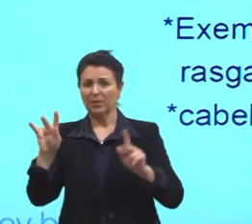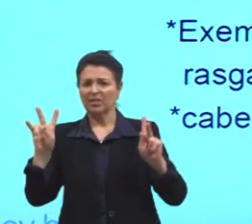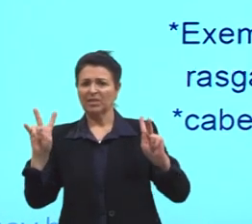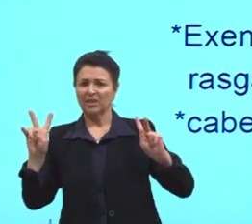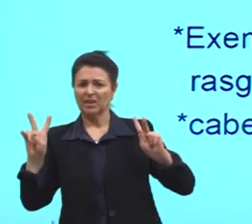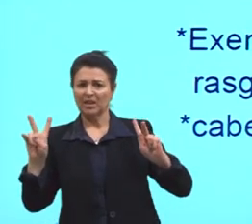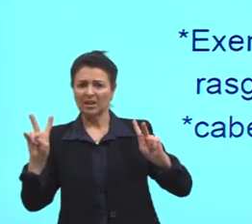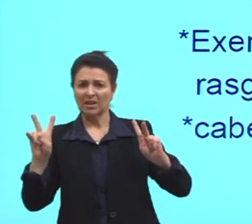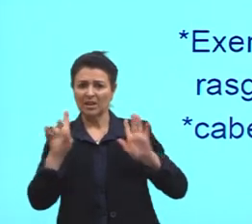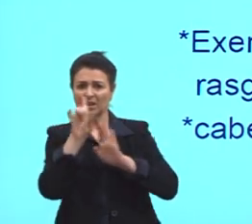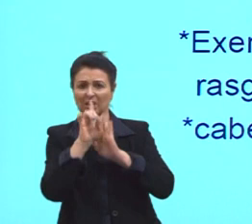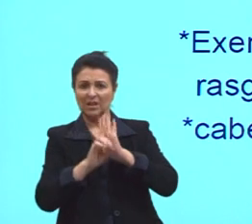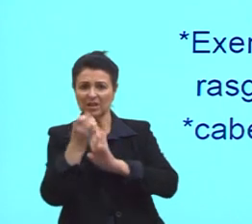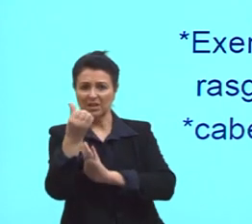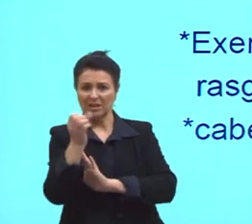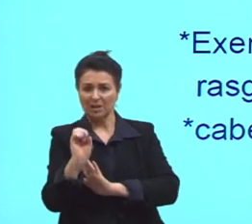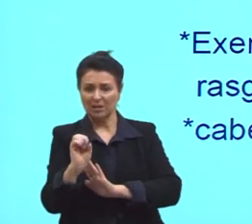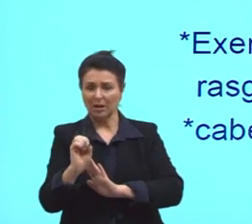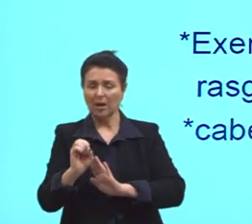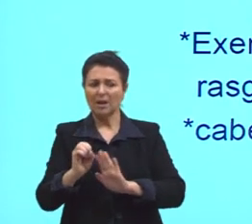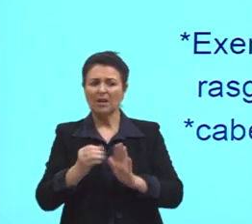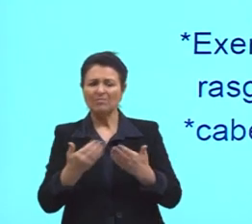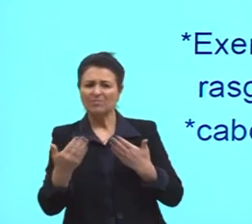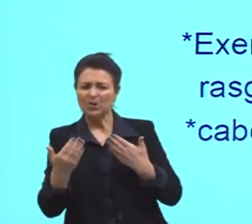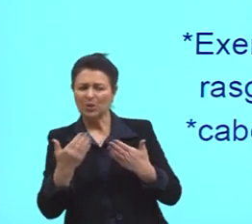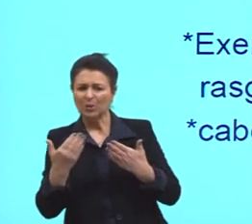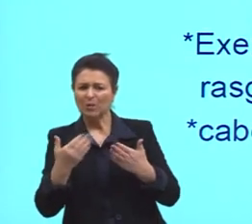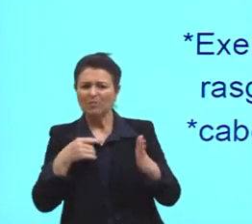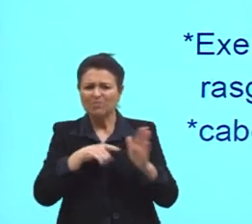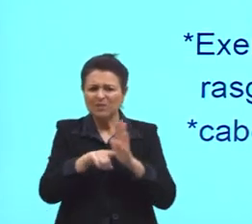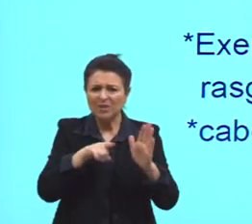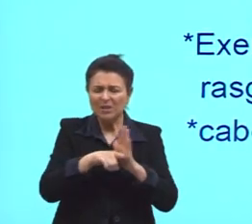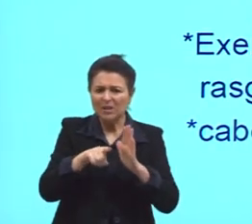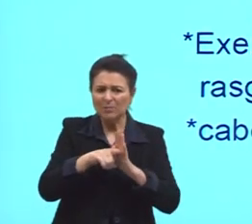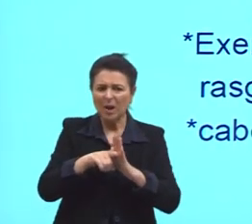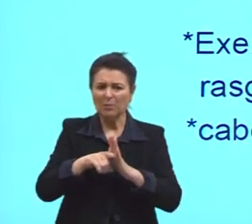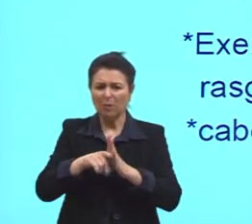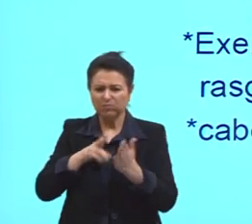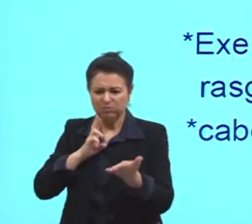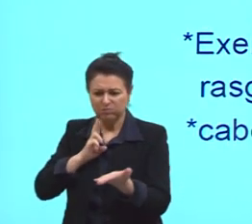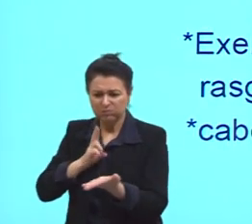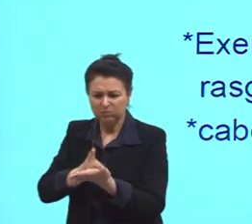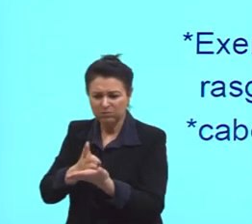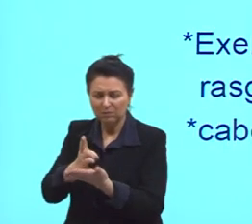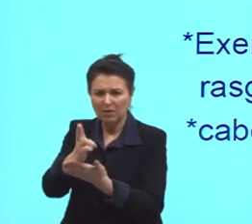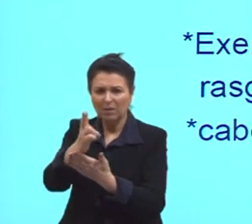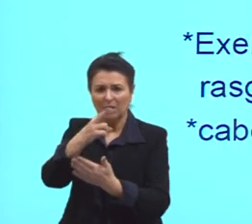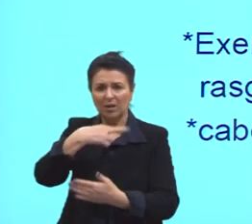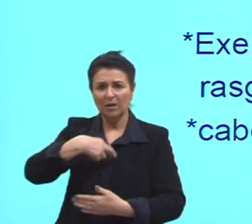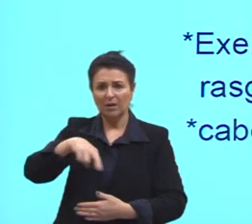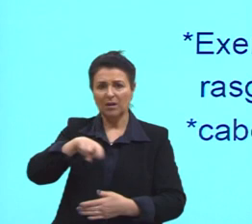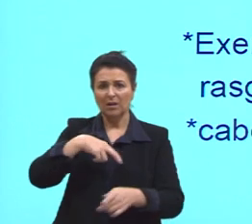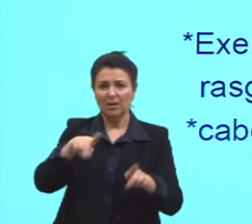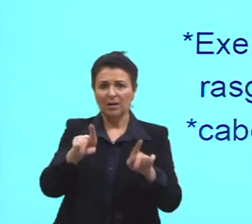eles vão questionar o conservadorismo, as religiões conservadoras da época, vão questionar os